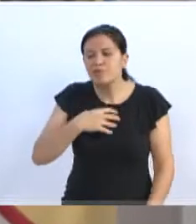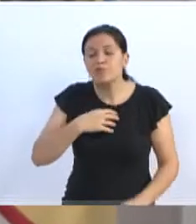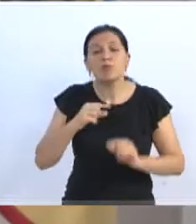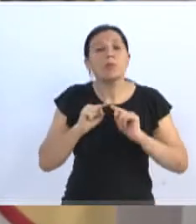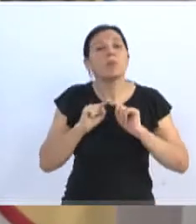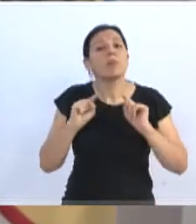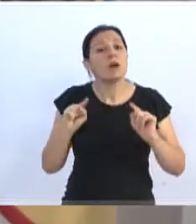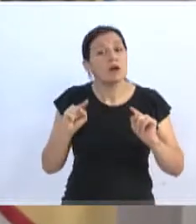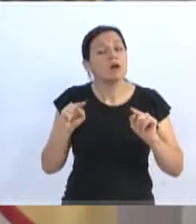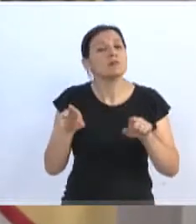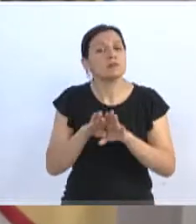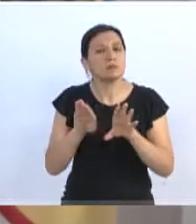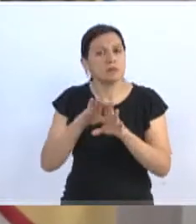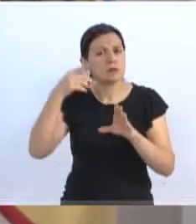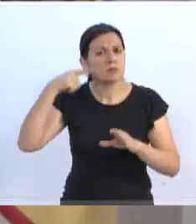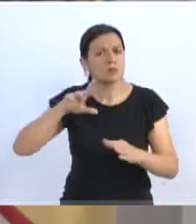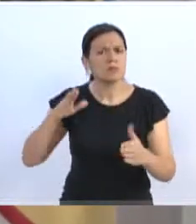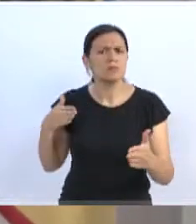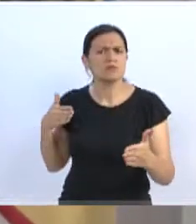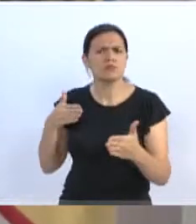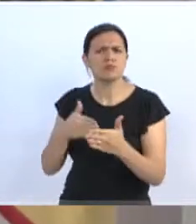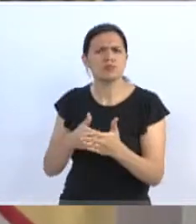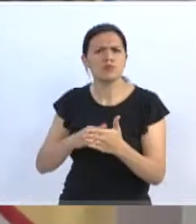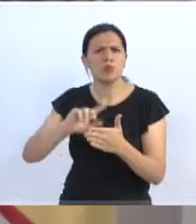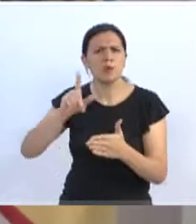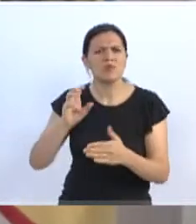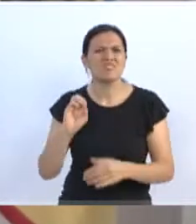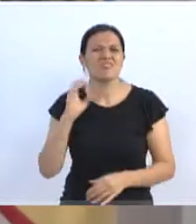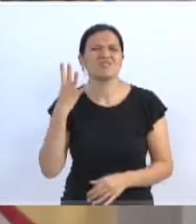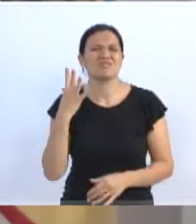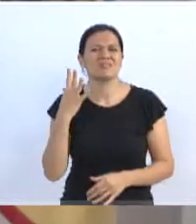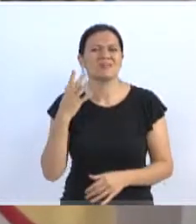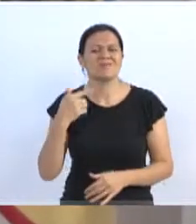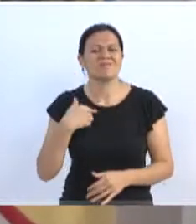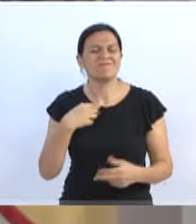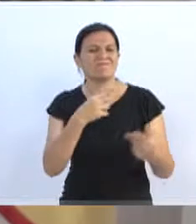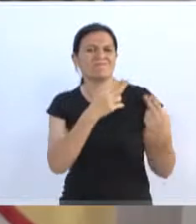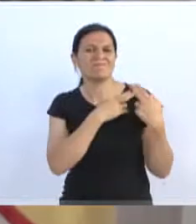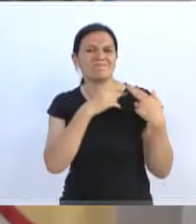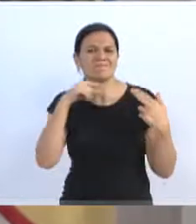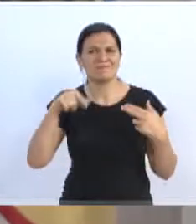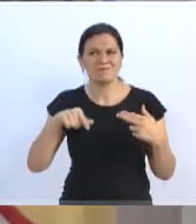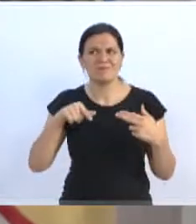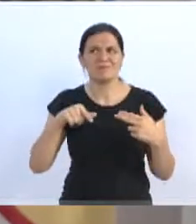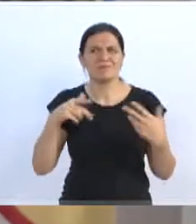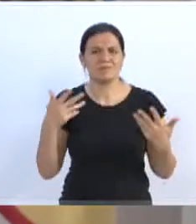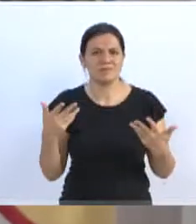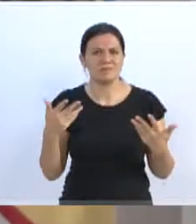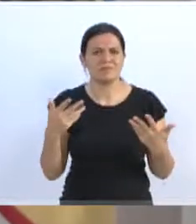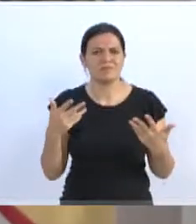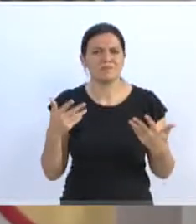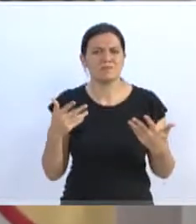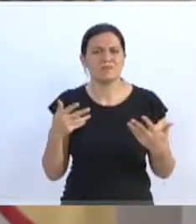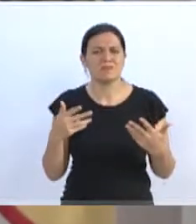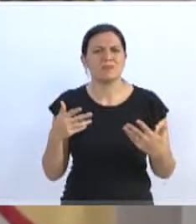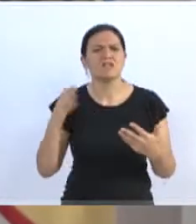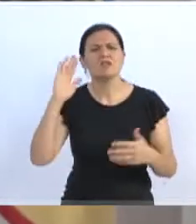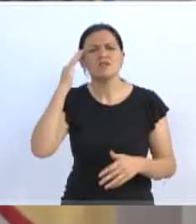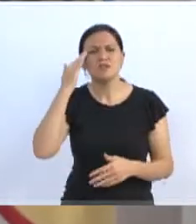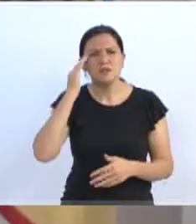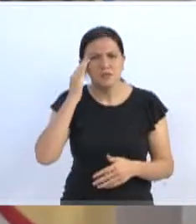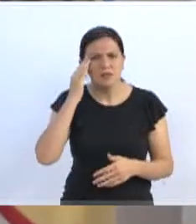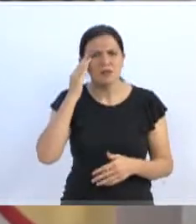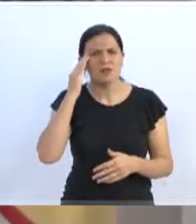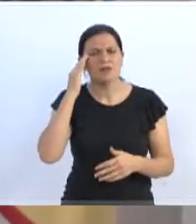acontecem, a gente conseguir impedir que outras surjam. E eu acho que o nosso dever aqui nessa casa é esse, está nesse sentido, da gente entender as